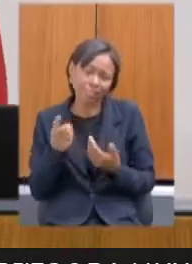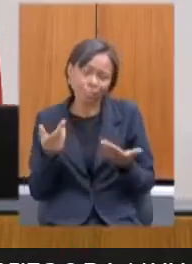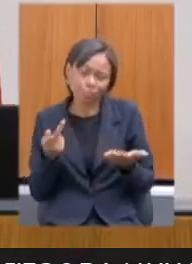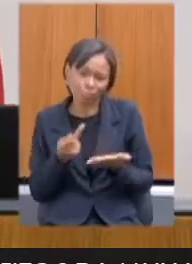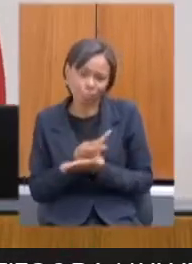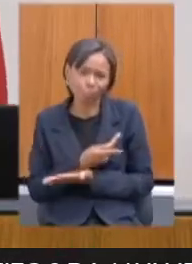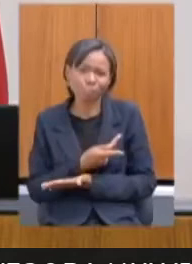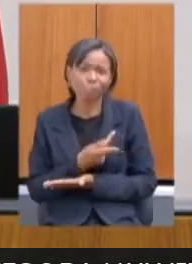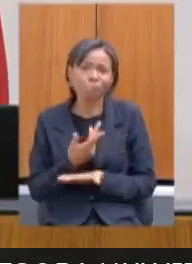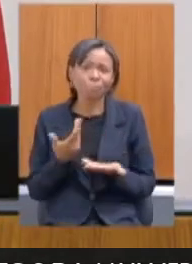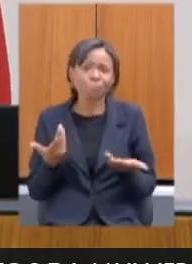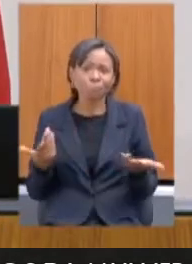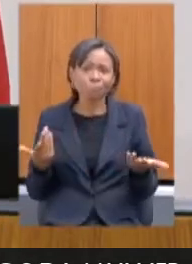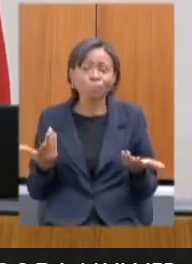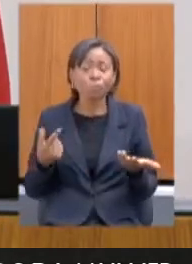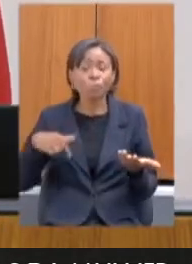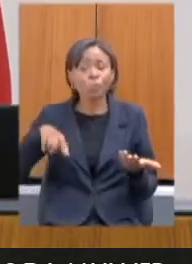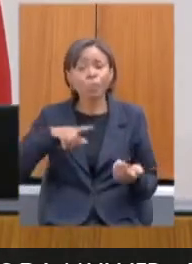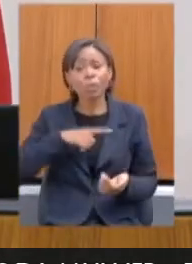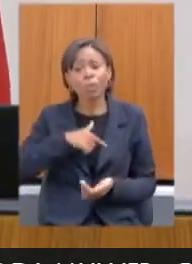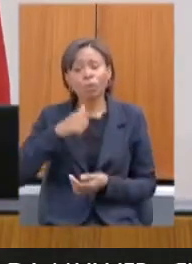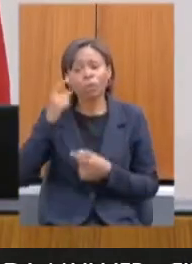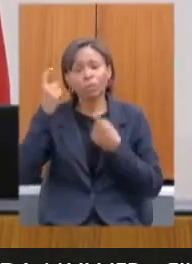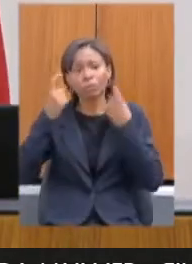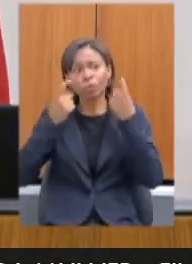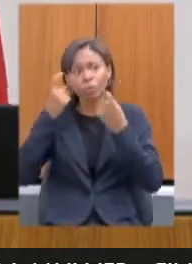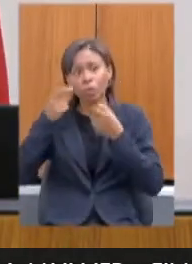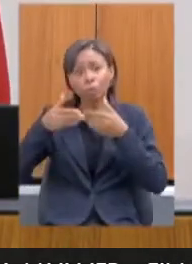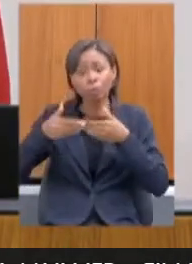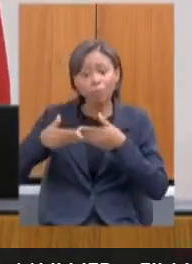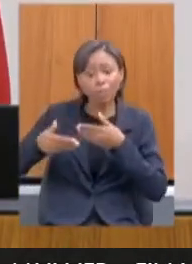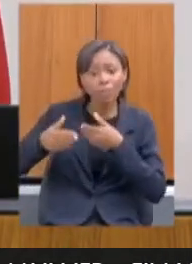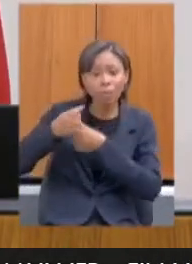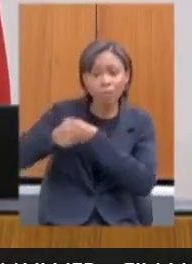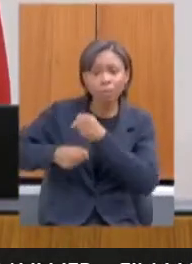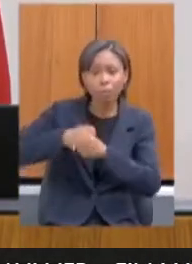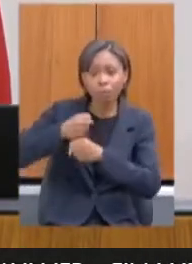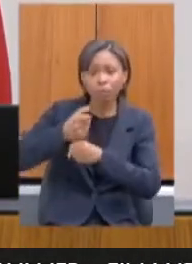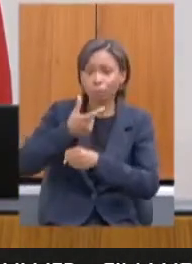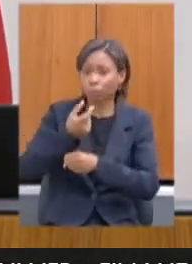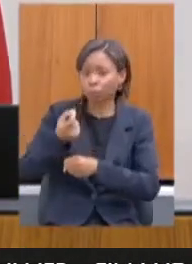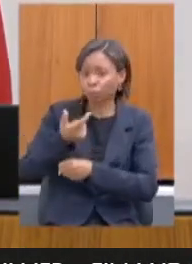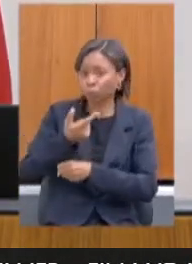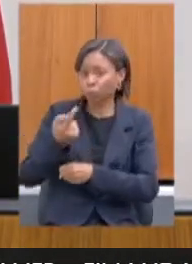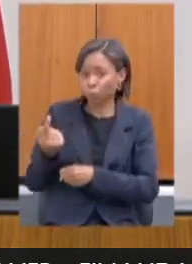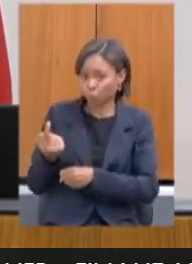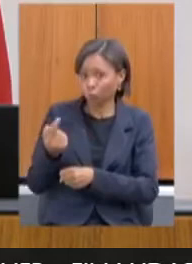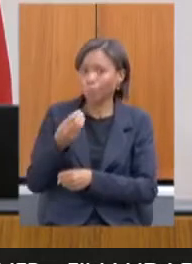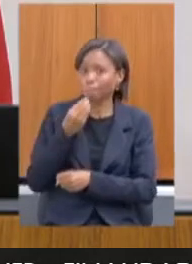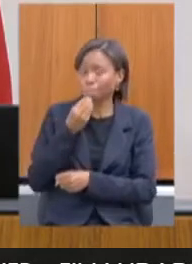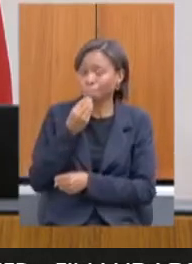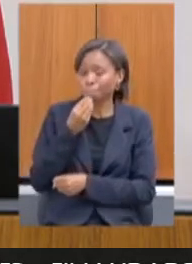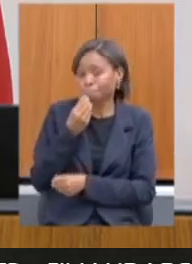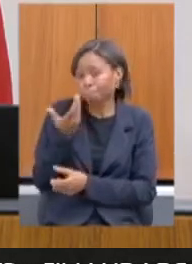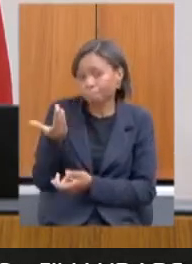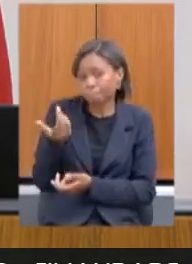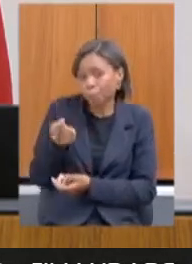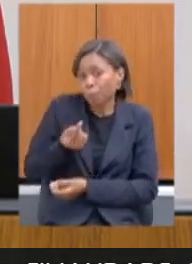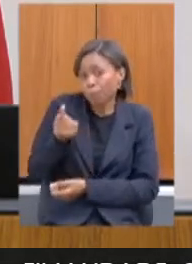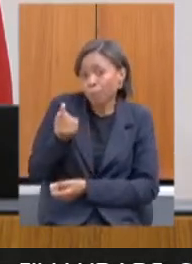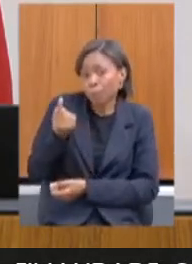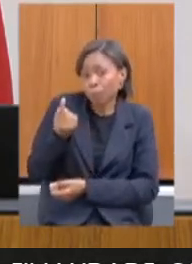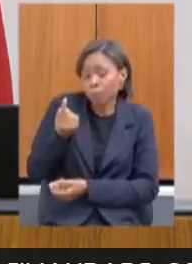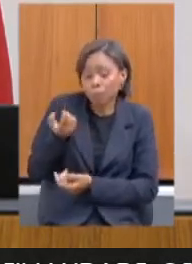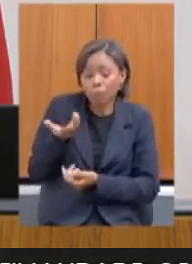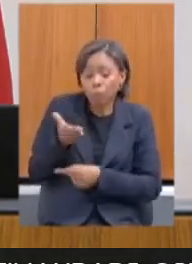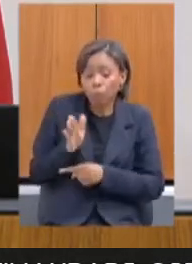Então, a nossa preocupação se estende para 2021 nessa perspectiva. Nossa primeira preocupação é garantir alimento,